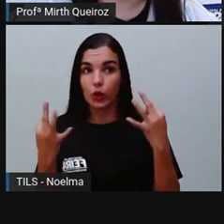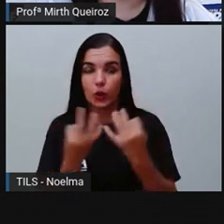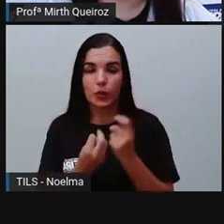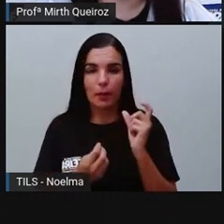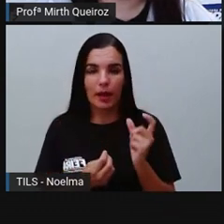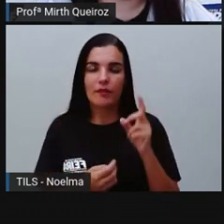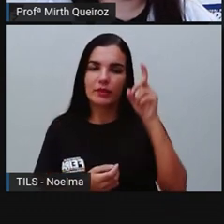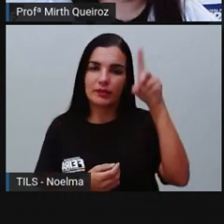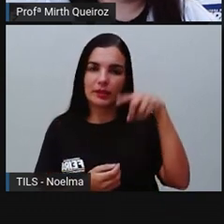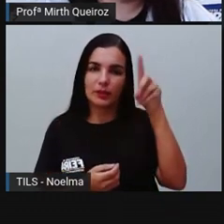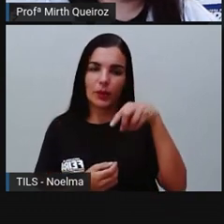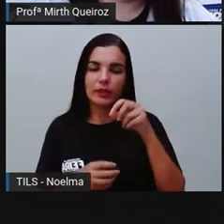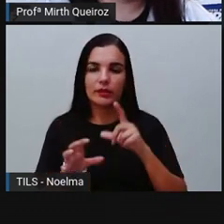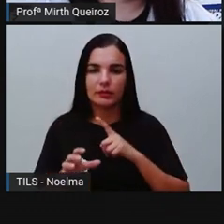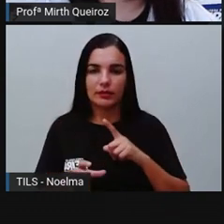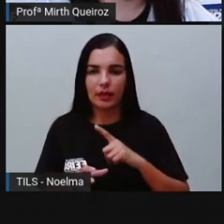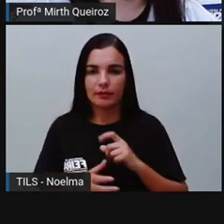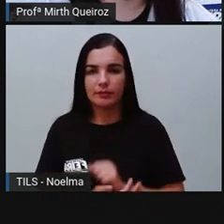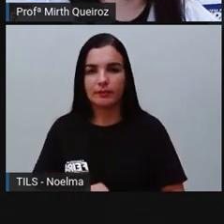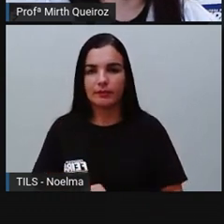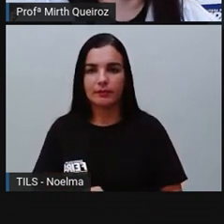ela vai ser acentuada, certo?